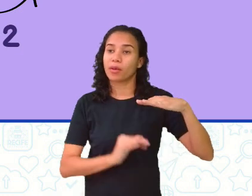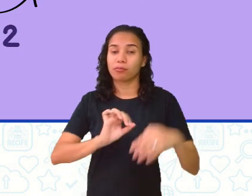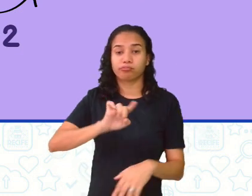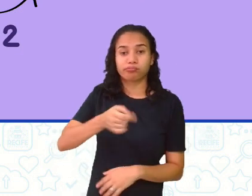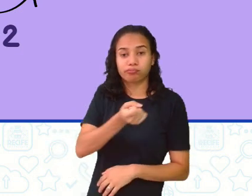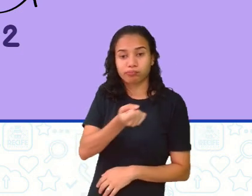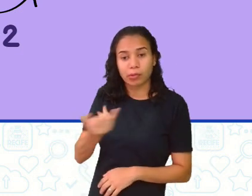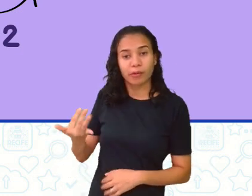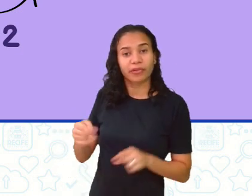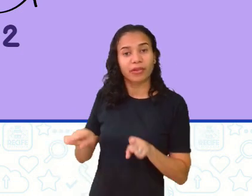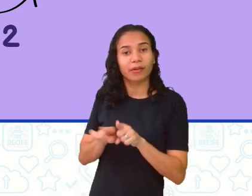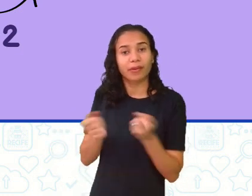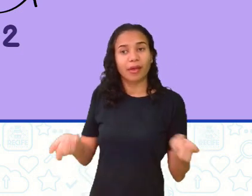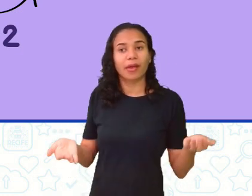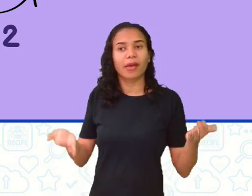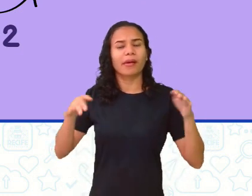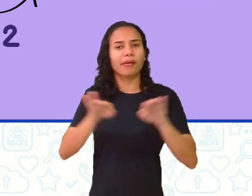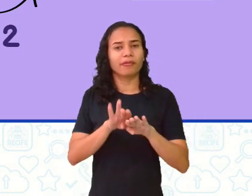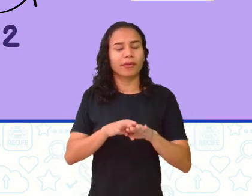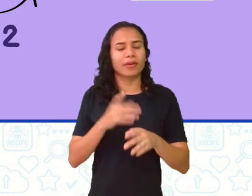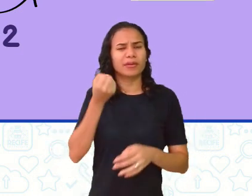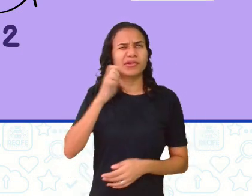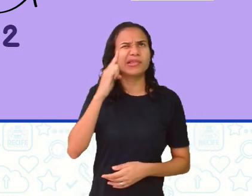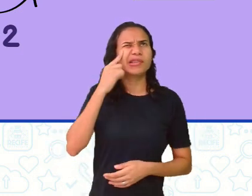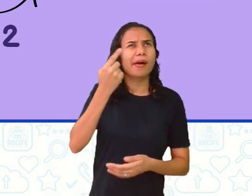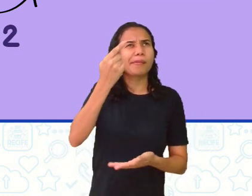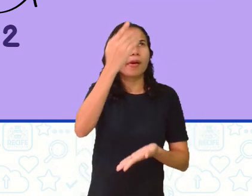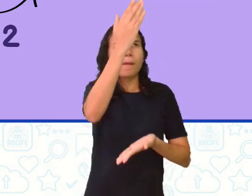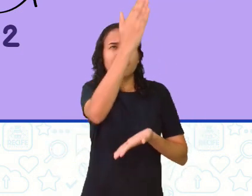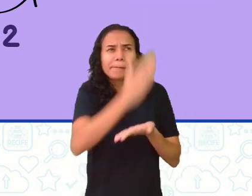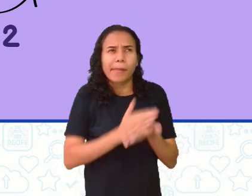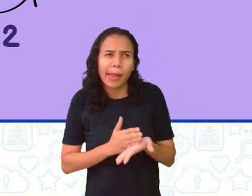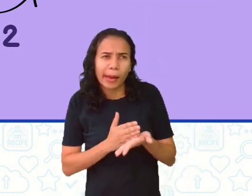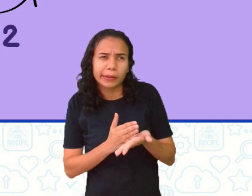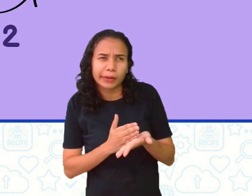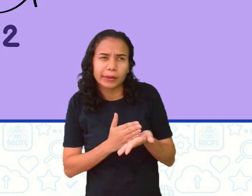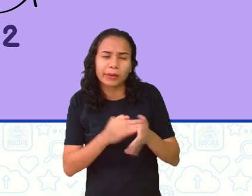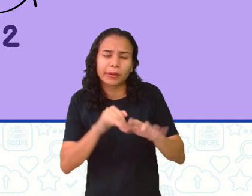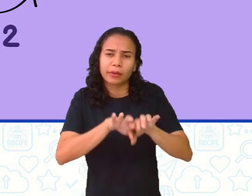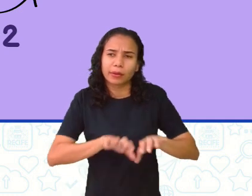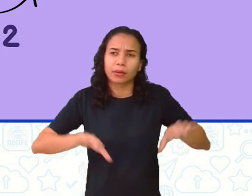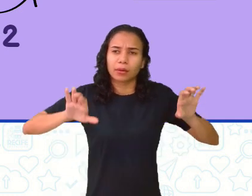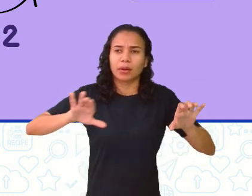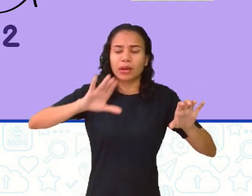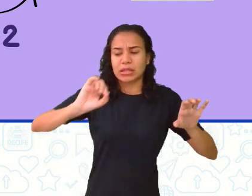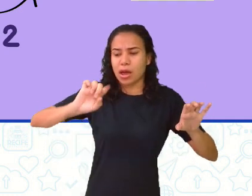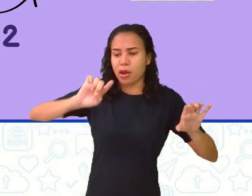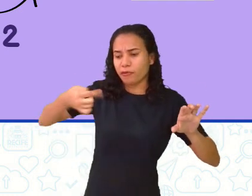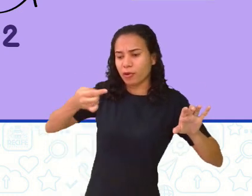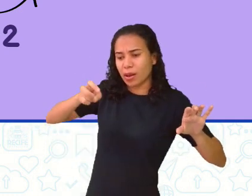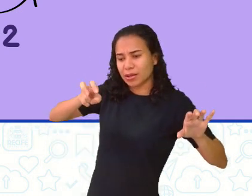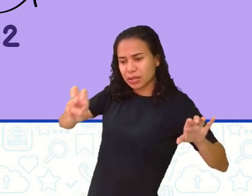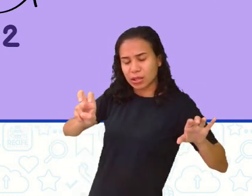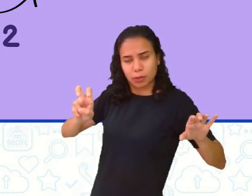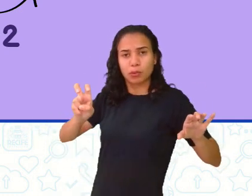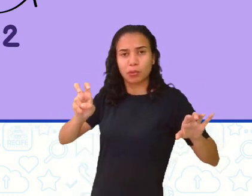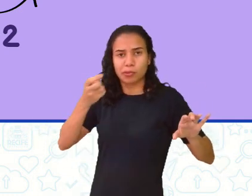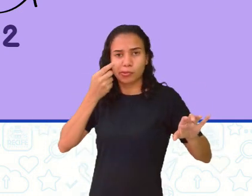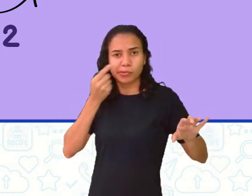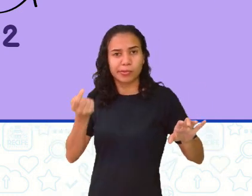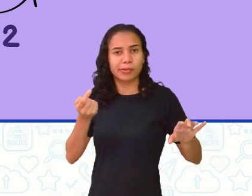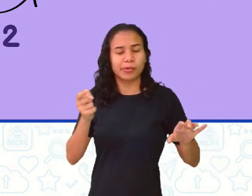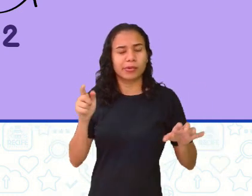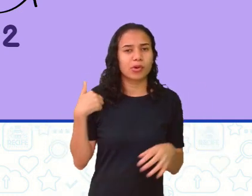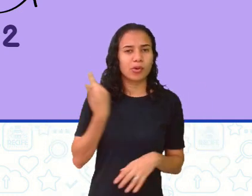equivalências. Ora, a metade, se eu dividir, vai ter 0,5. Vai ser 0,5.